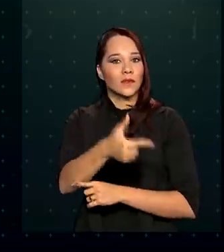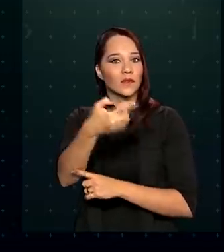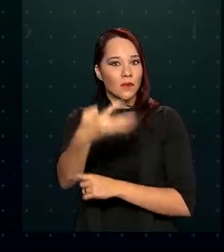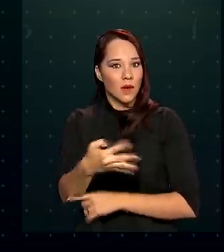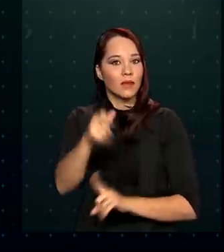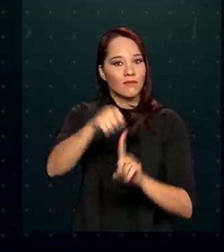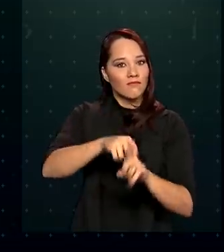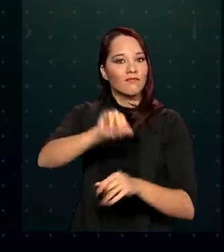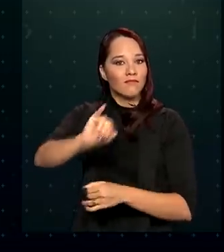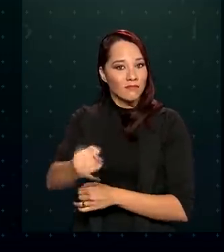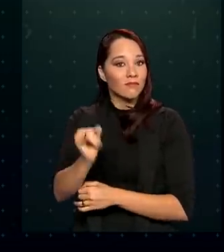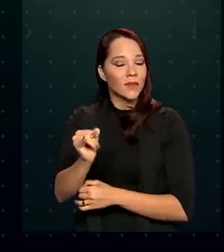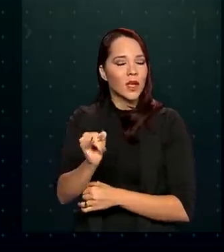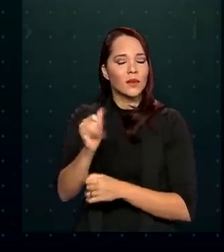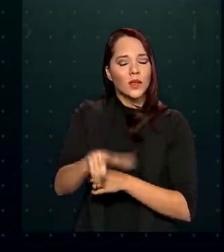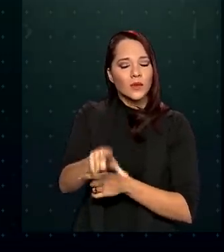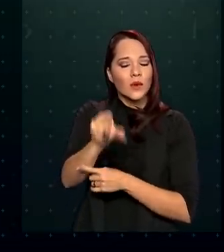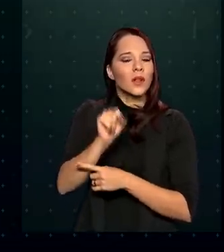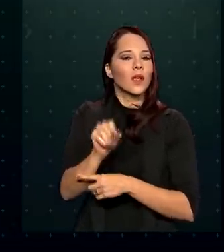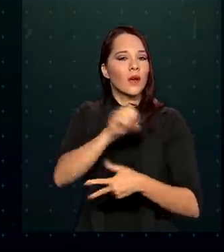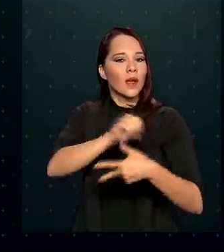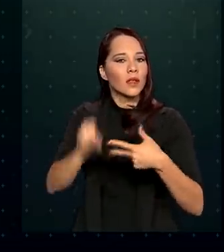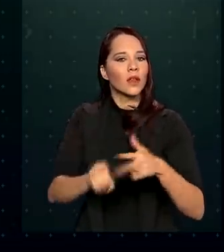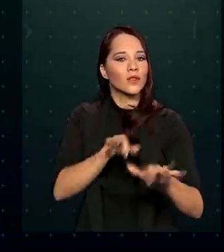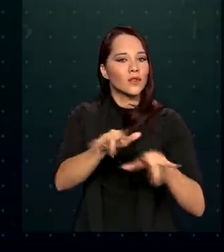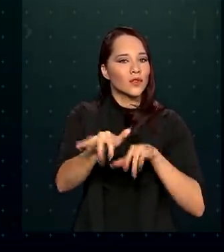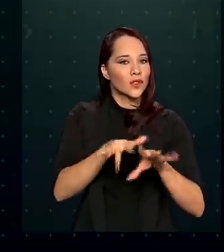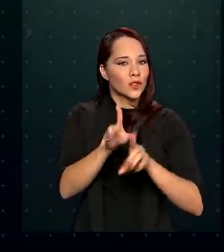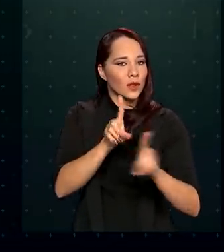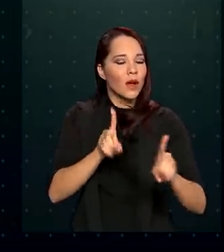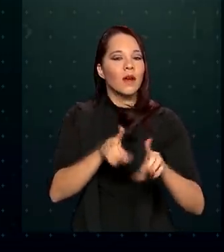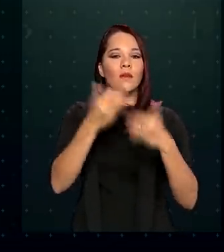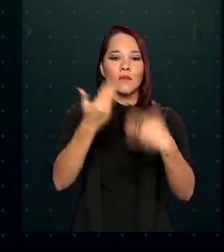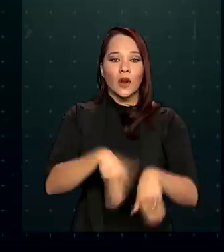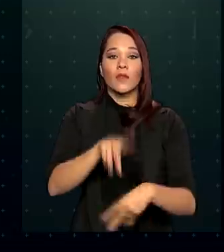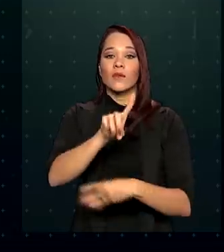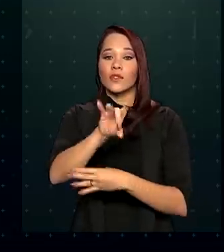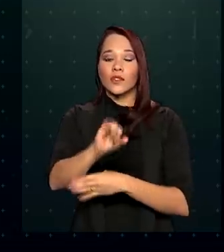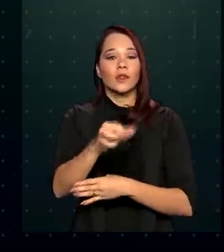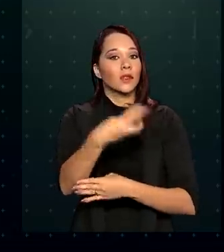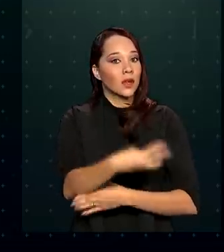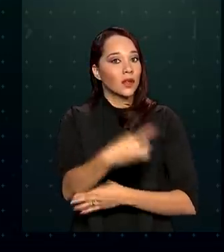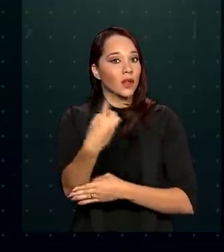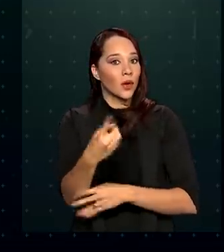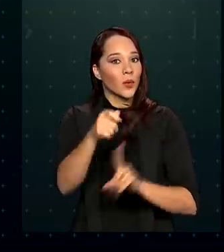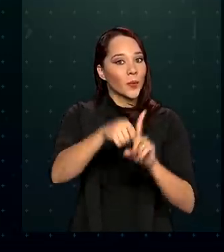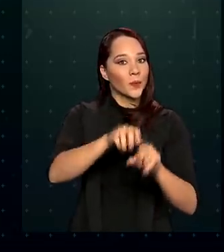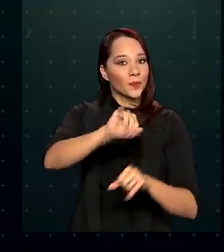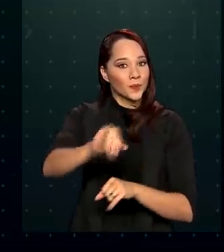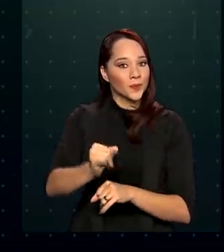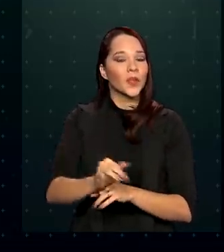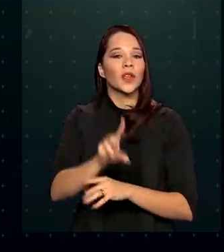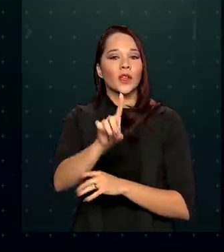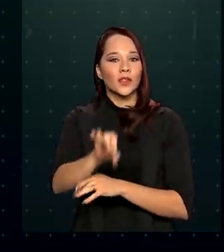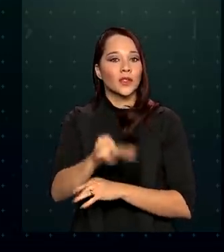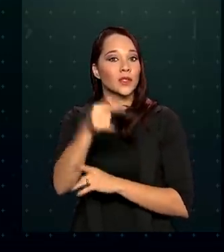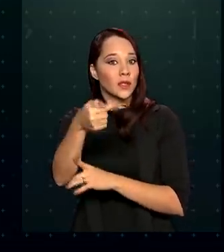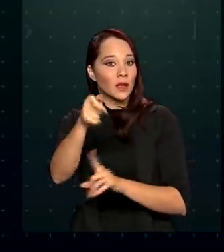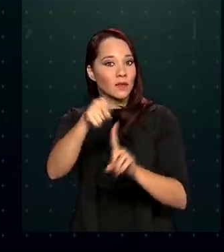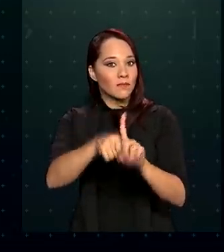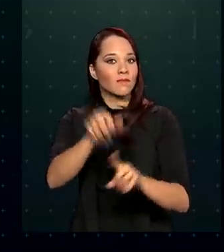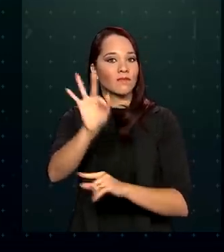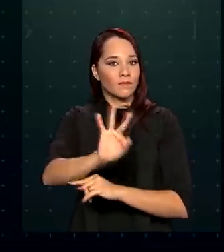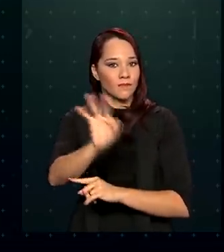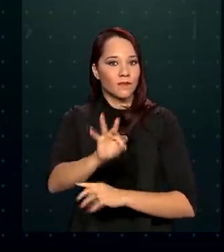de janeiro. Quem optou pelo Enem digital fará provas nos dias 31 de janeiro e 7 de fevereiro.